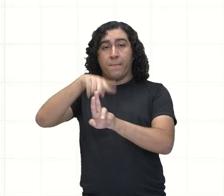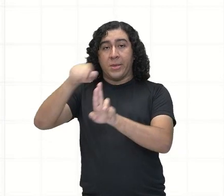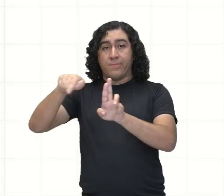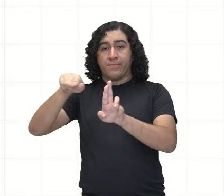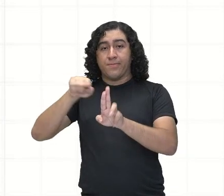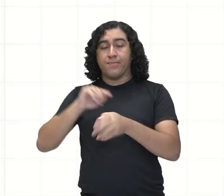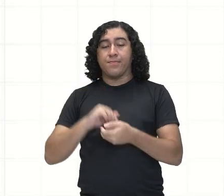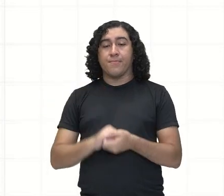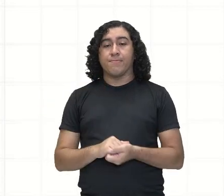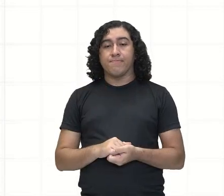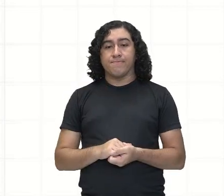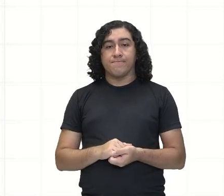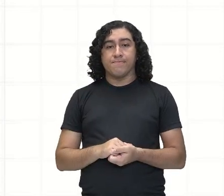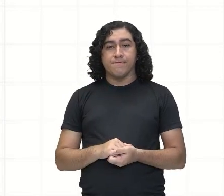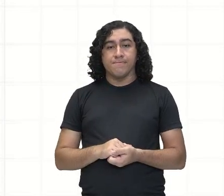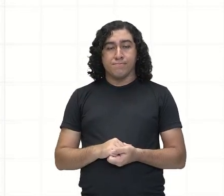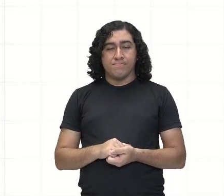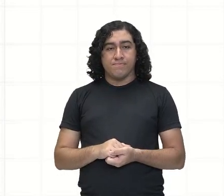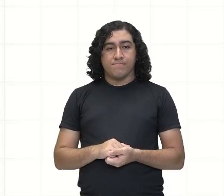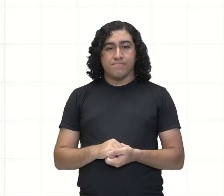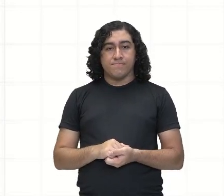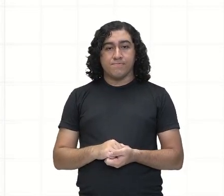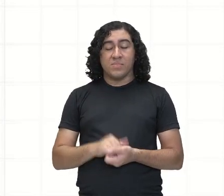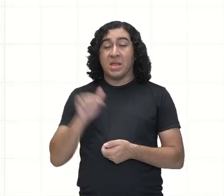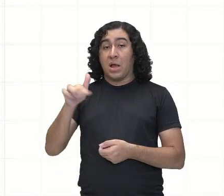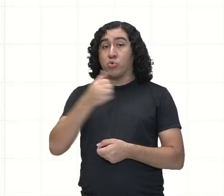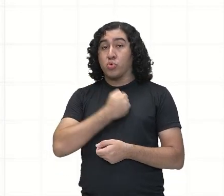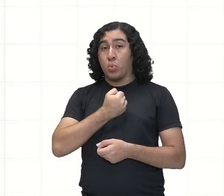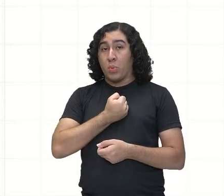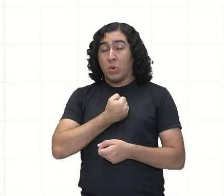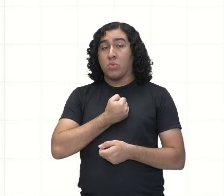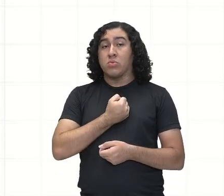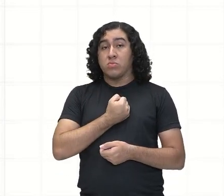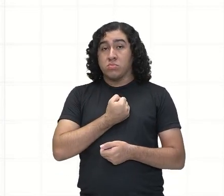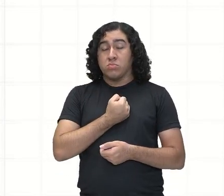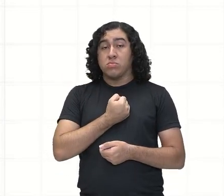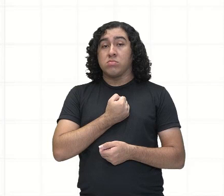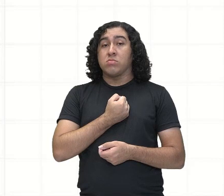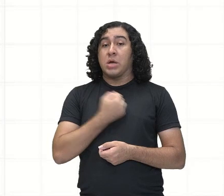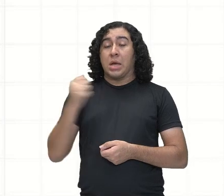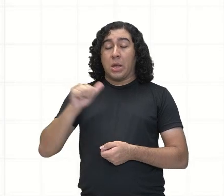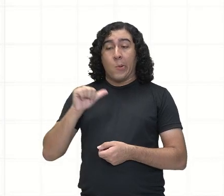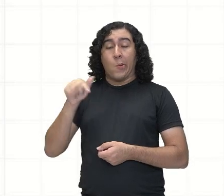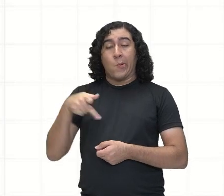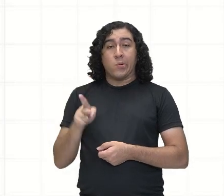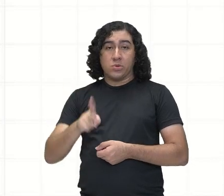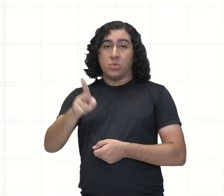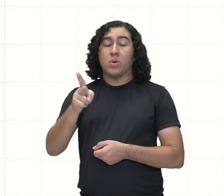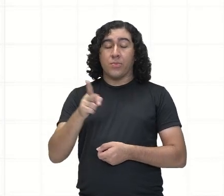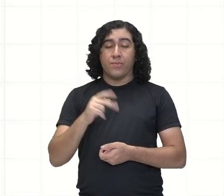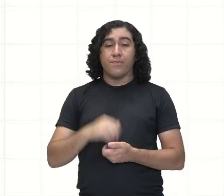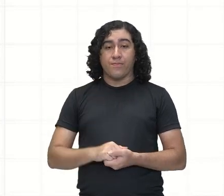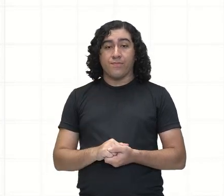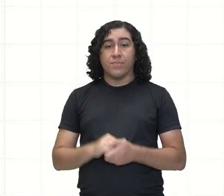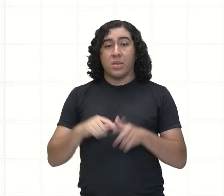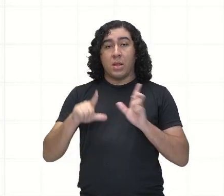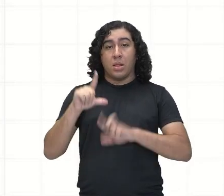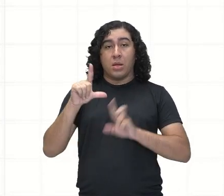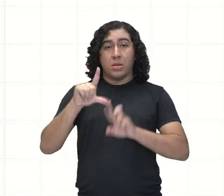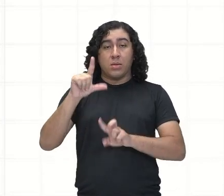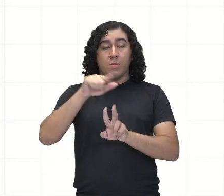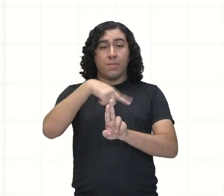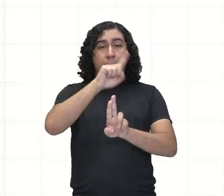nós temos aqui uma constante, né? Que foi aqui denominada com a letra pi,